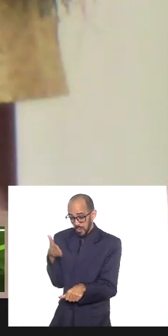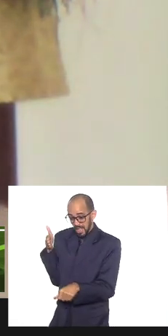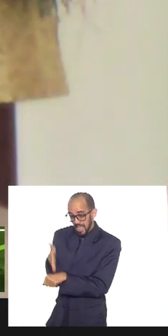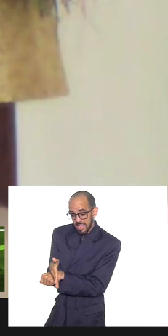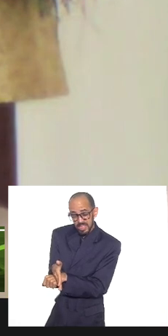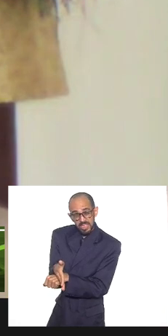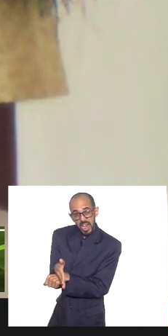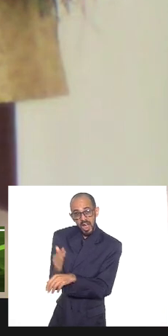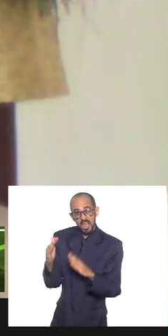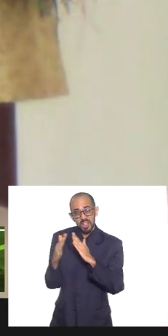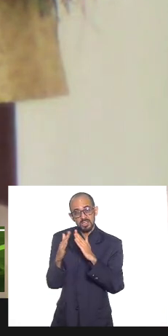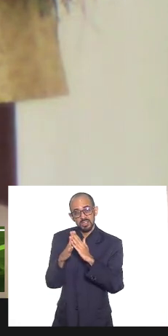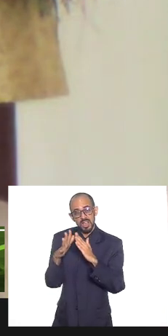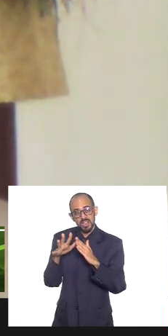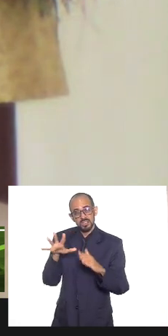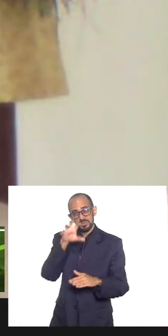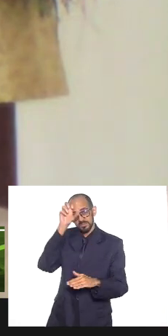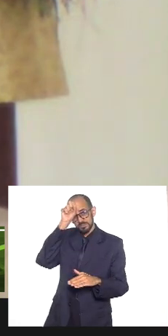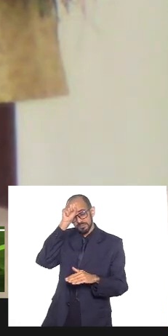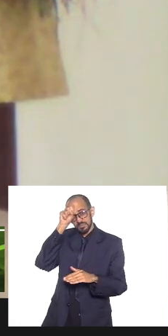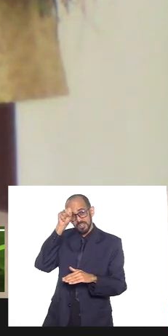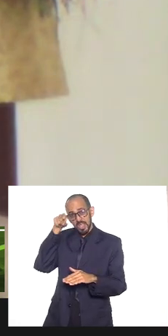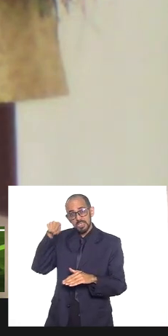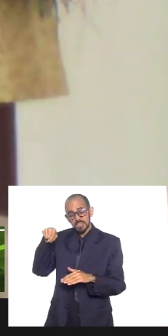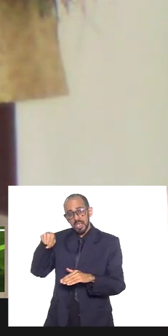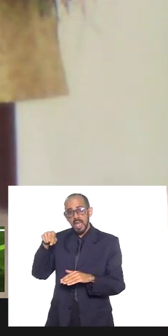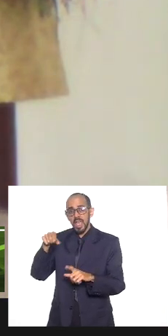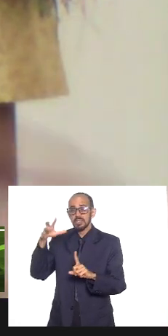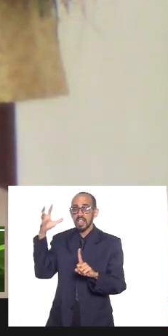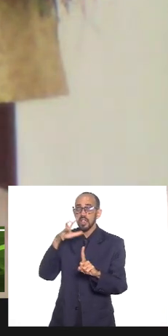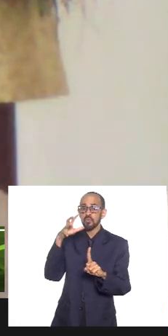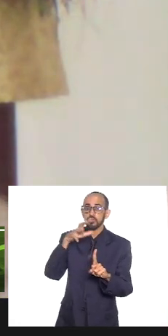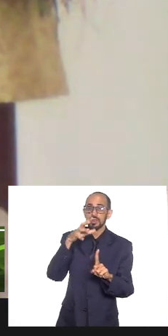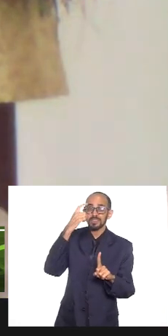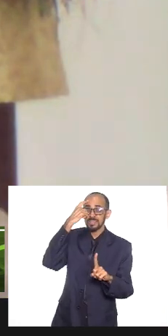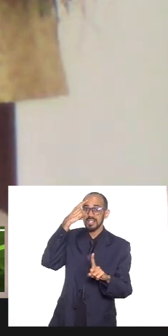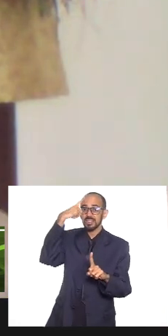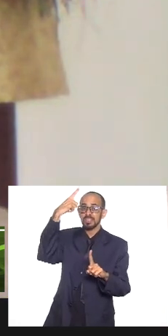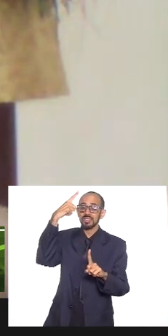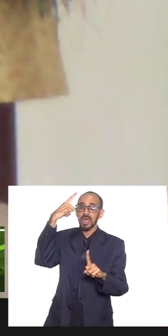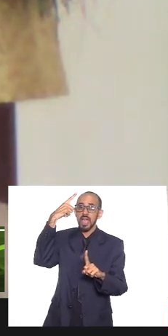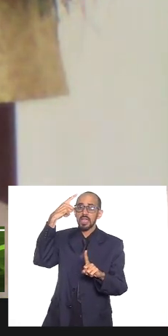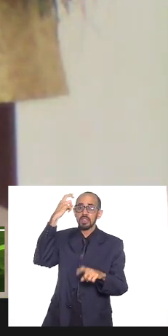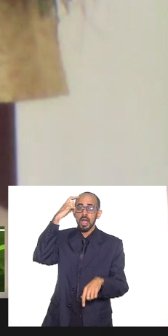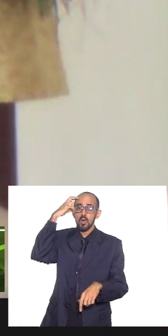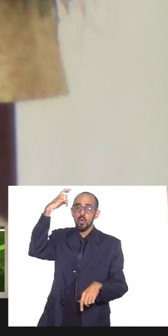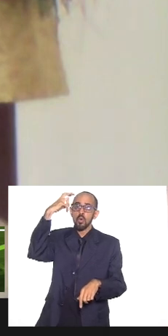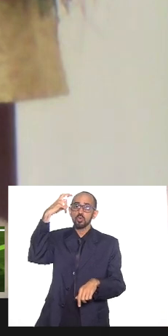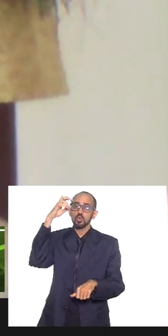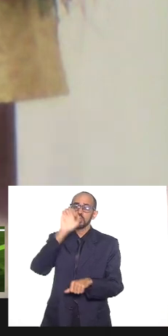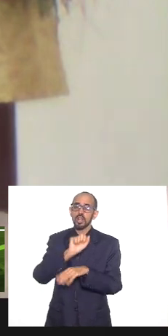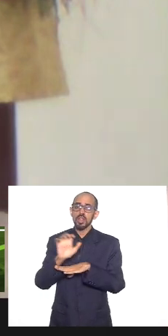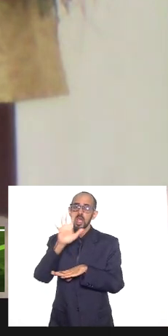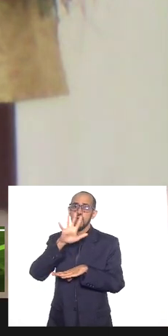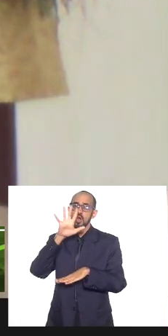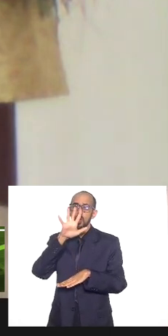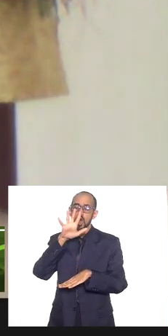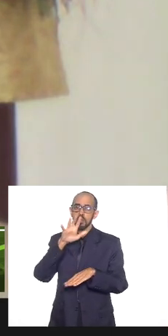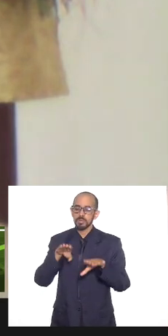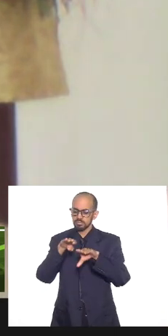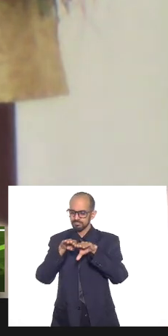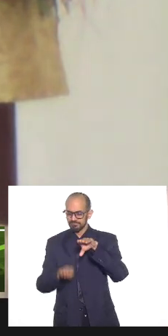objetos, são alvo desse colonialismo e dessa colonialidade, da desigualdade, da